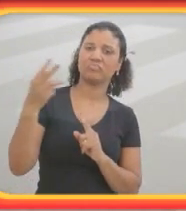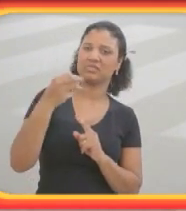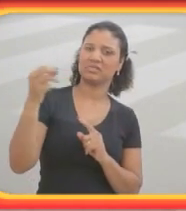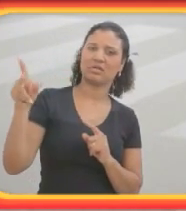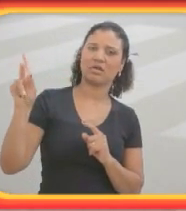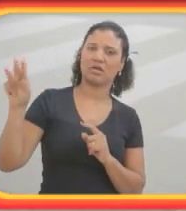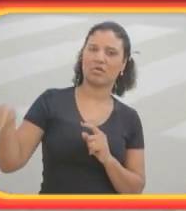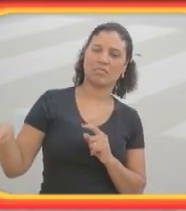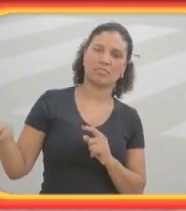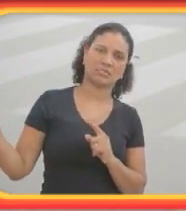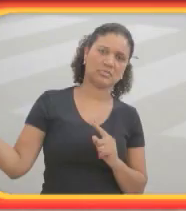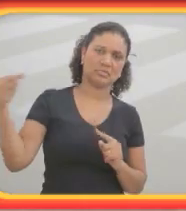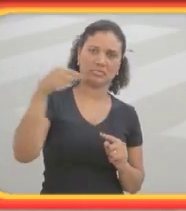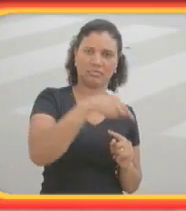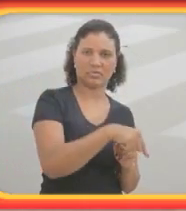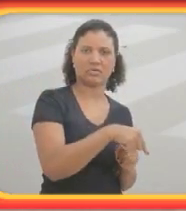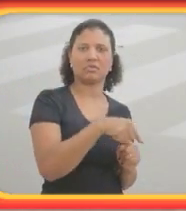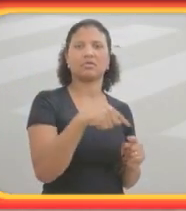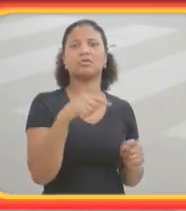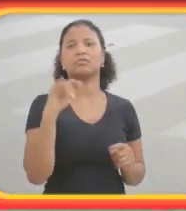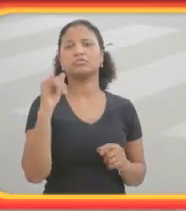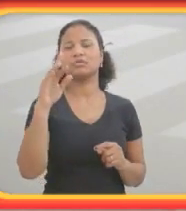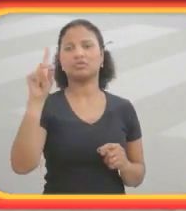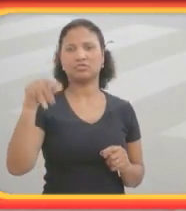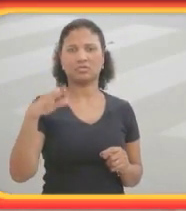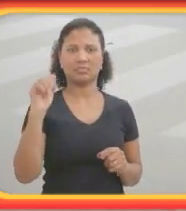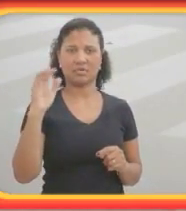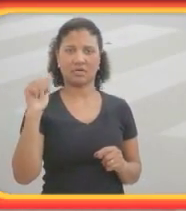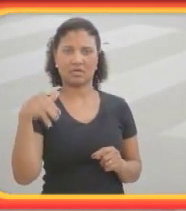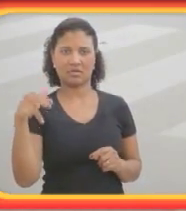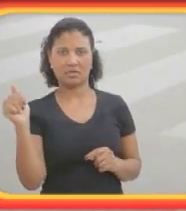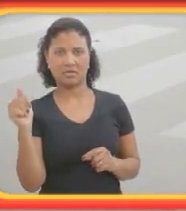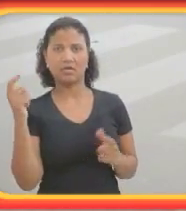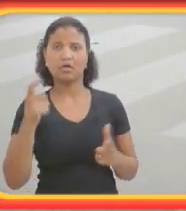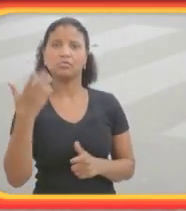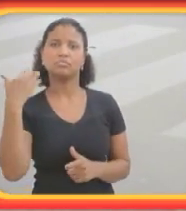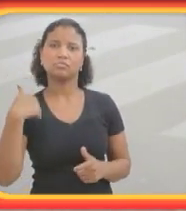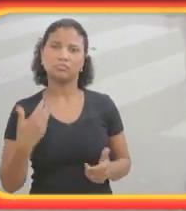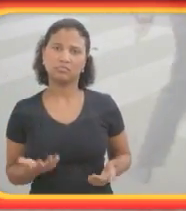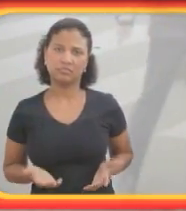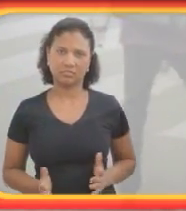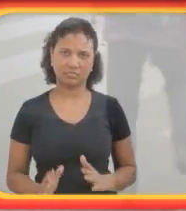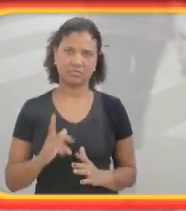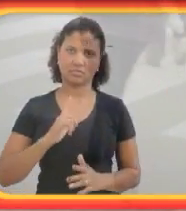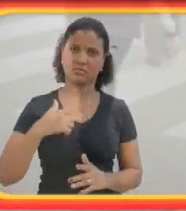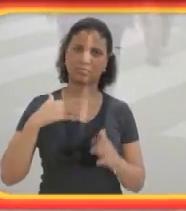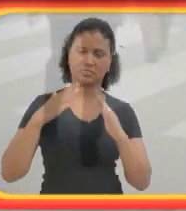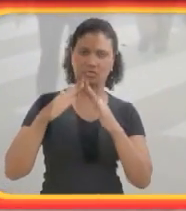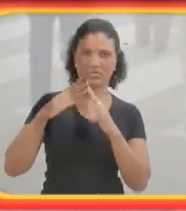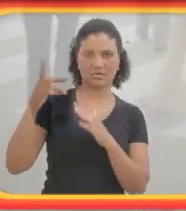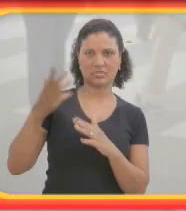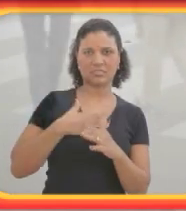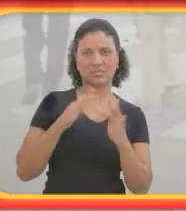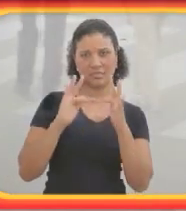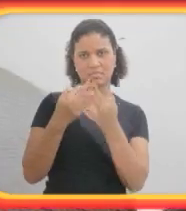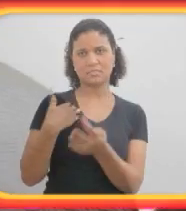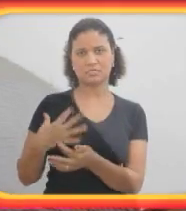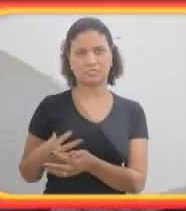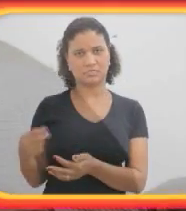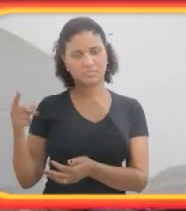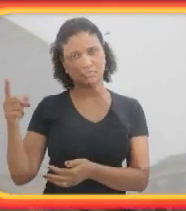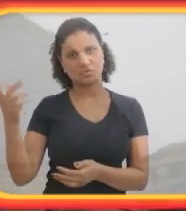um jardim bacana, onde eu tenho a minha casa, a minha família, meus filhos. É onde eu nasci, onde eu me sinto em casa.